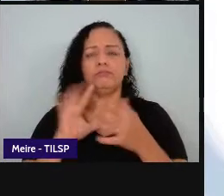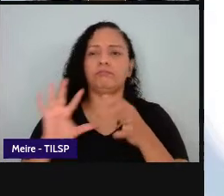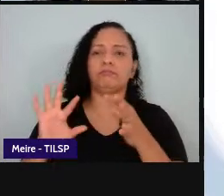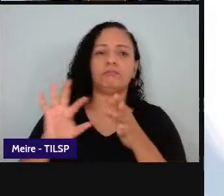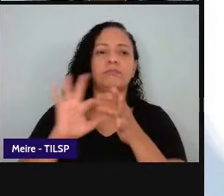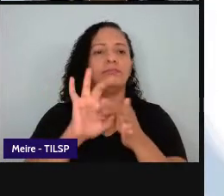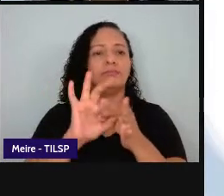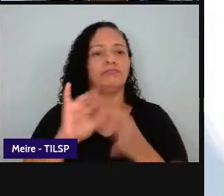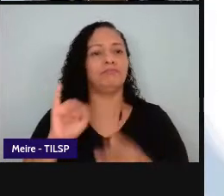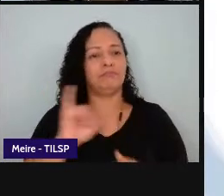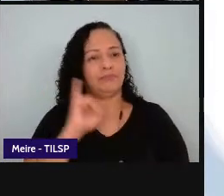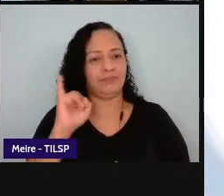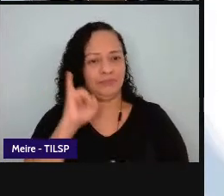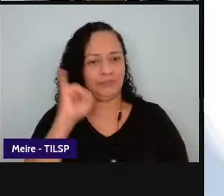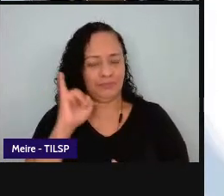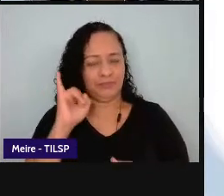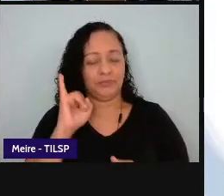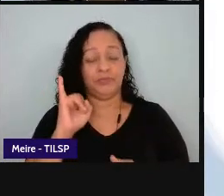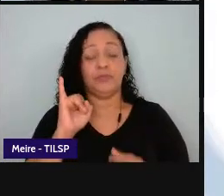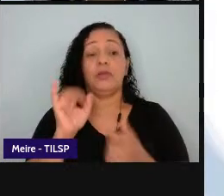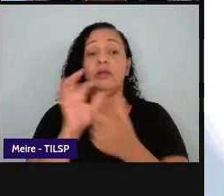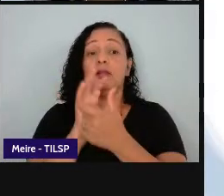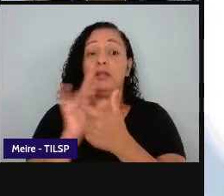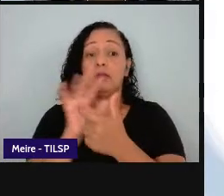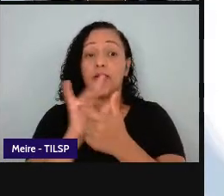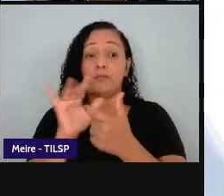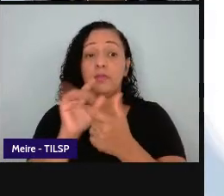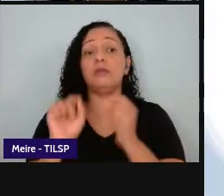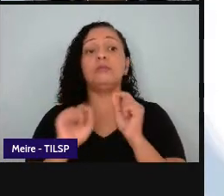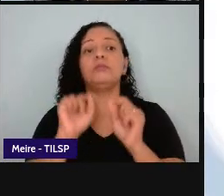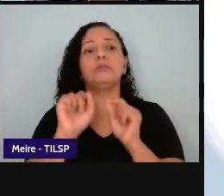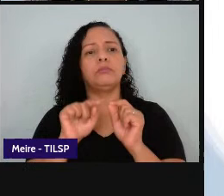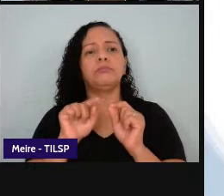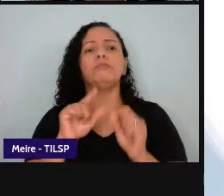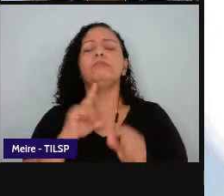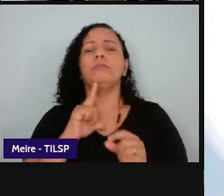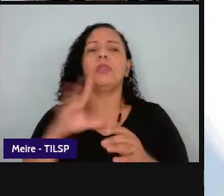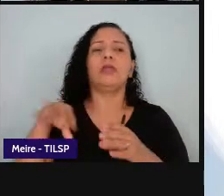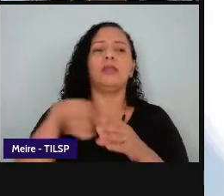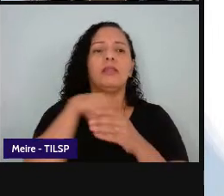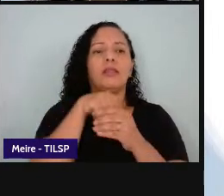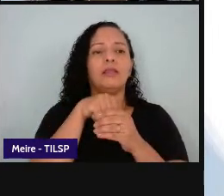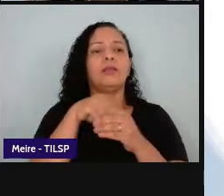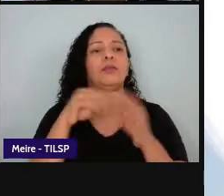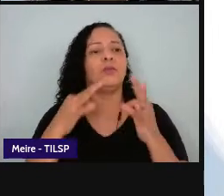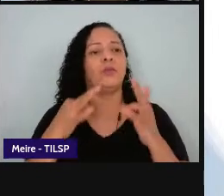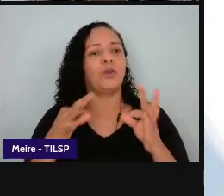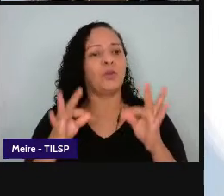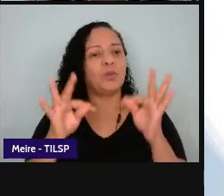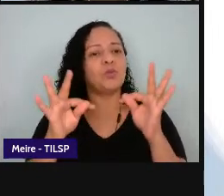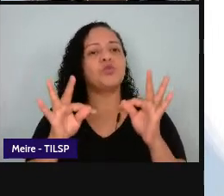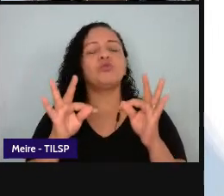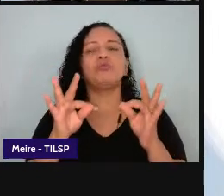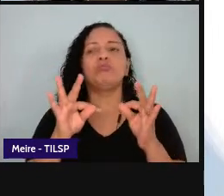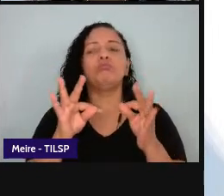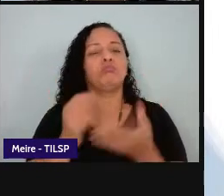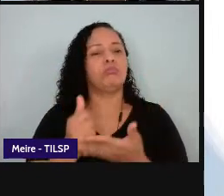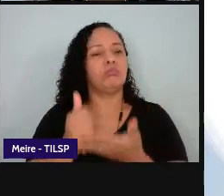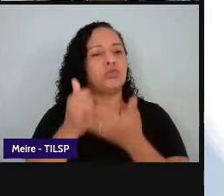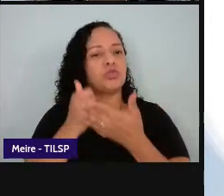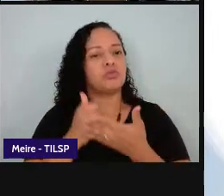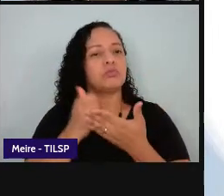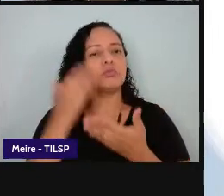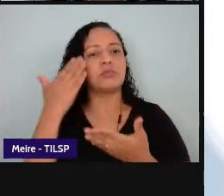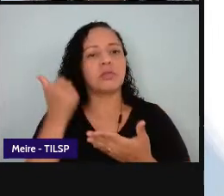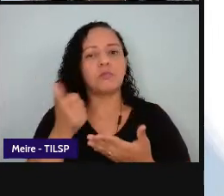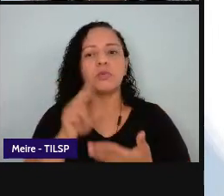e se fazeres. os letramentos são em si mesmos tecnologia e nos dão as chaves para usar tecnologias mais